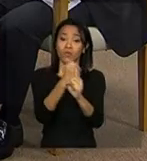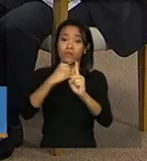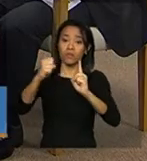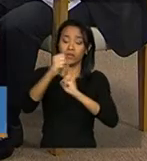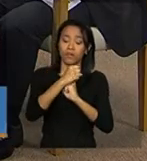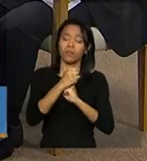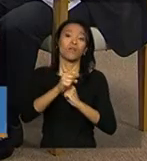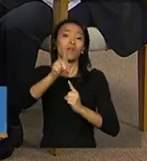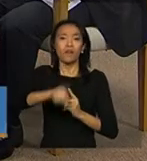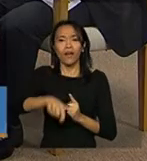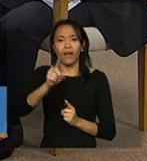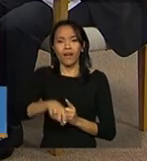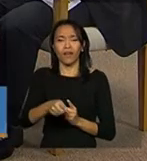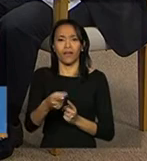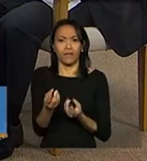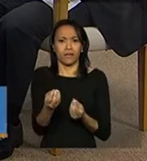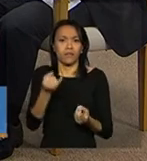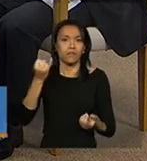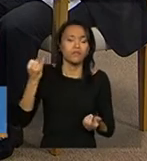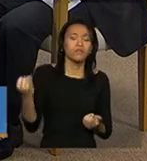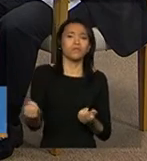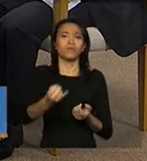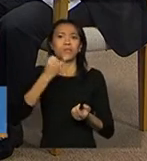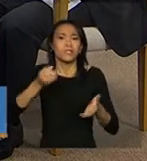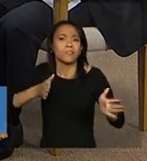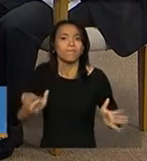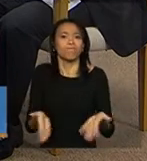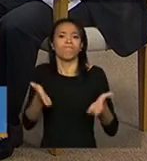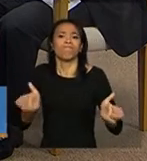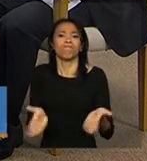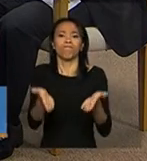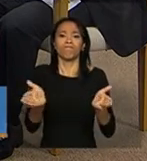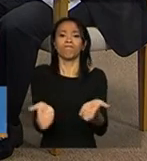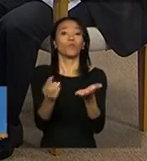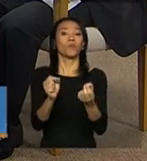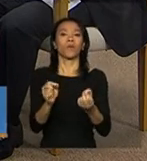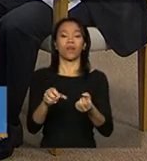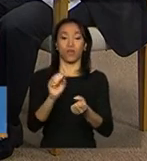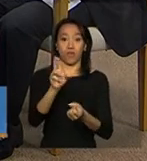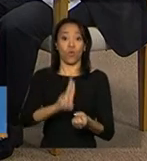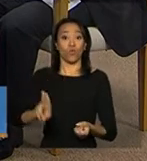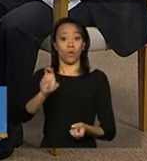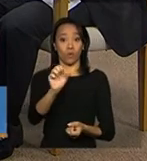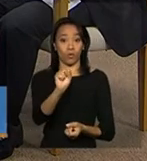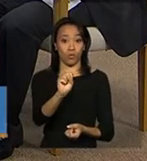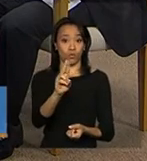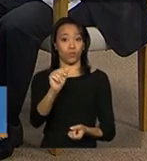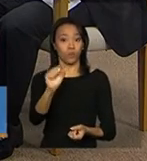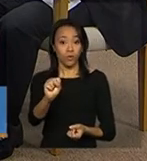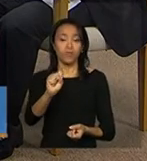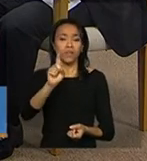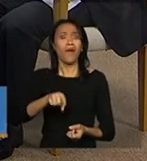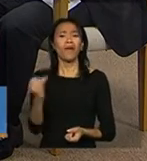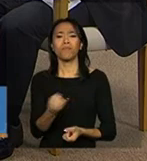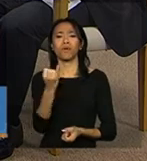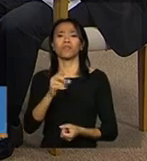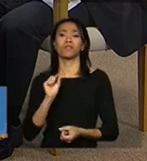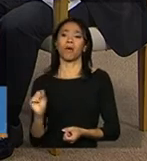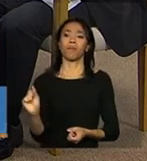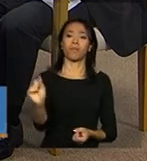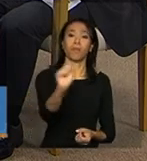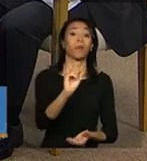uma das engrenagens que faz o SUS funcionar. Então, é muito importante que os conselhos municipais, que os conselheiros